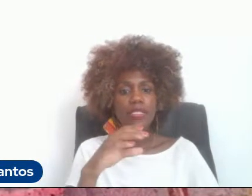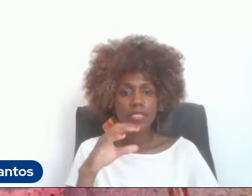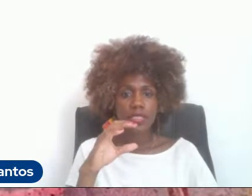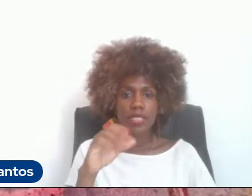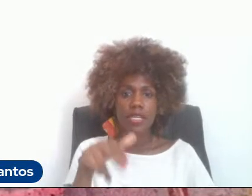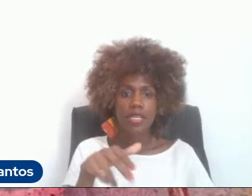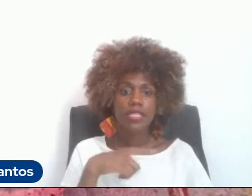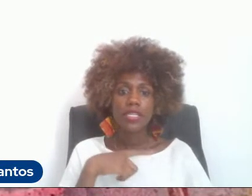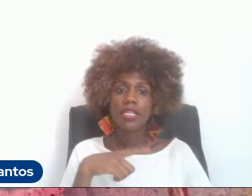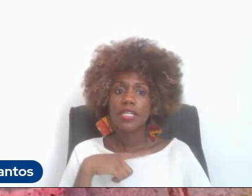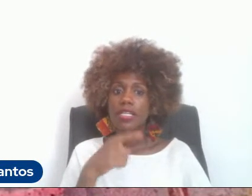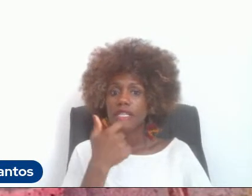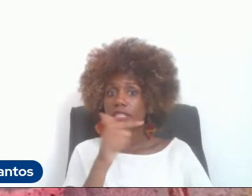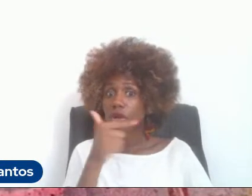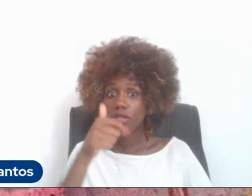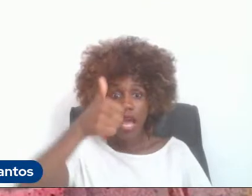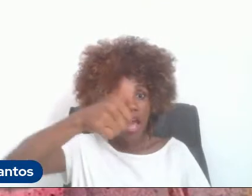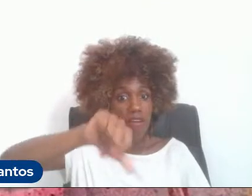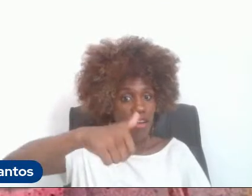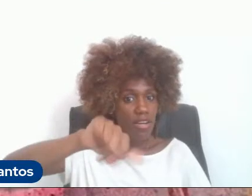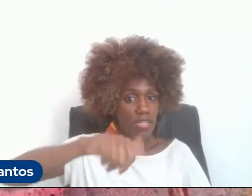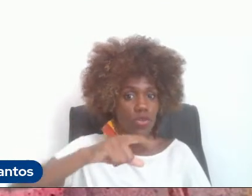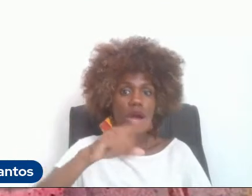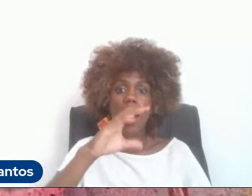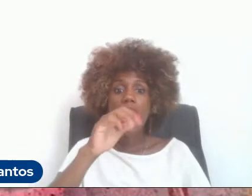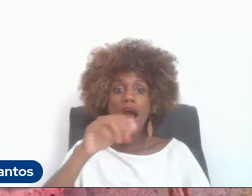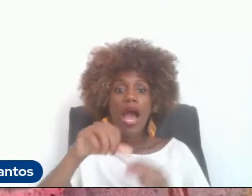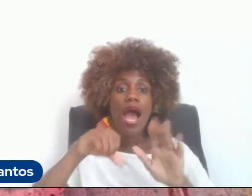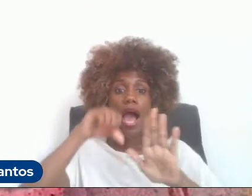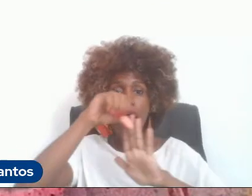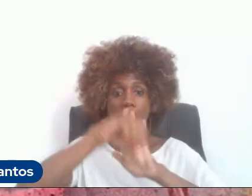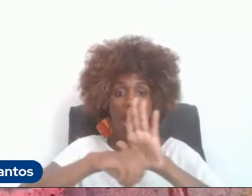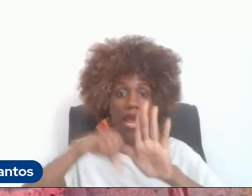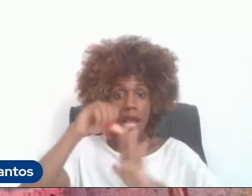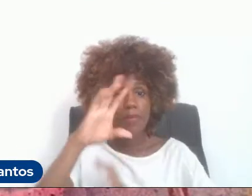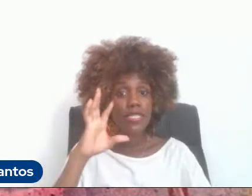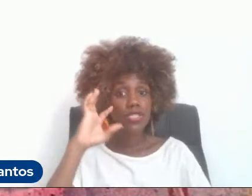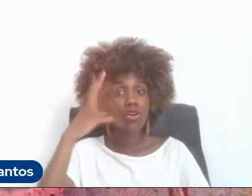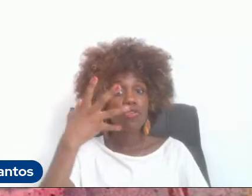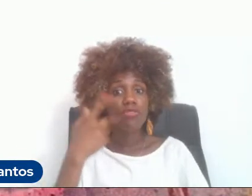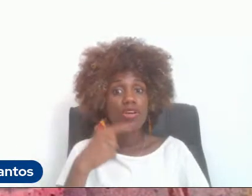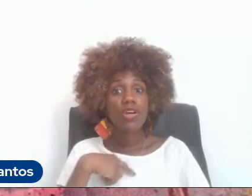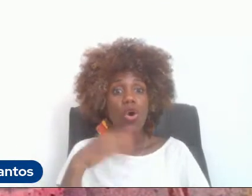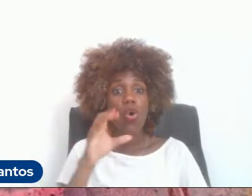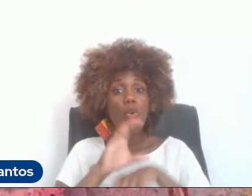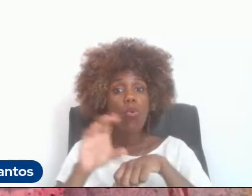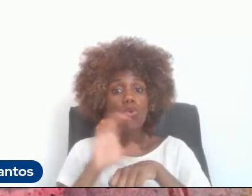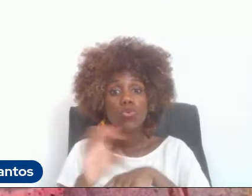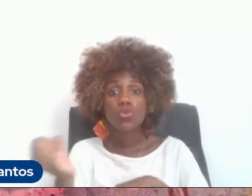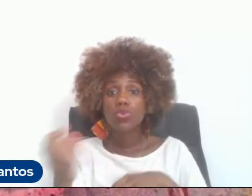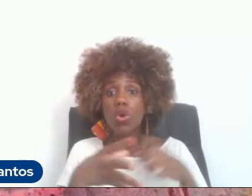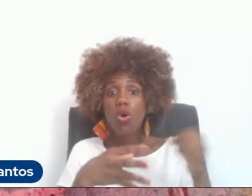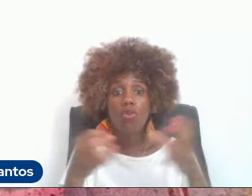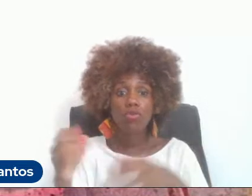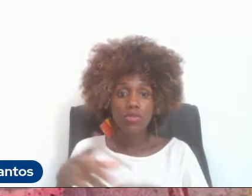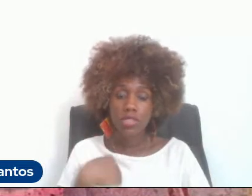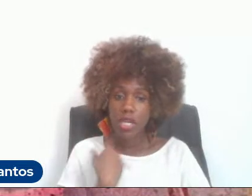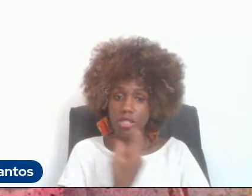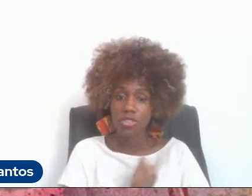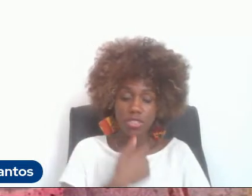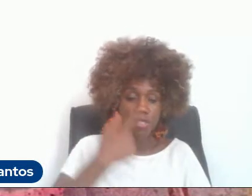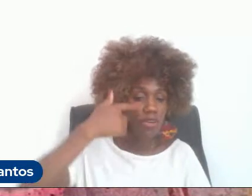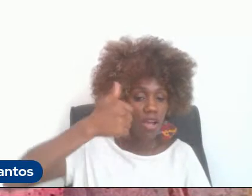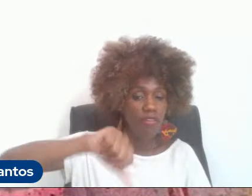ou seja, apesar de não termos avaliação, a CAPES decidiu que vai abrir a chamada de cursos novos e pediu que nós revisássemos os